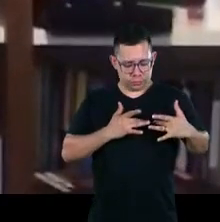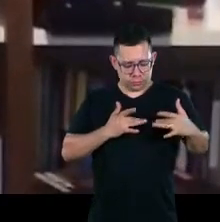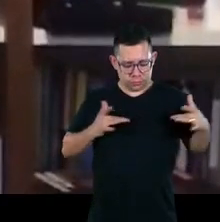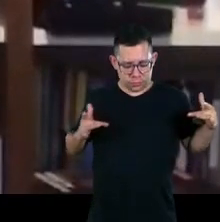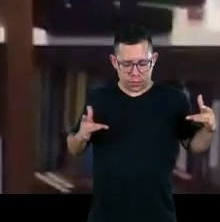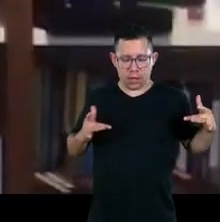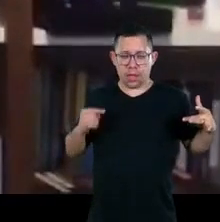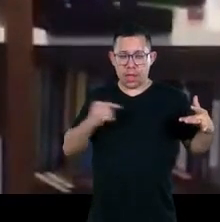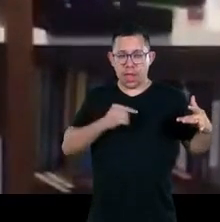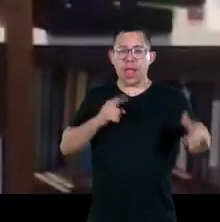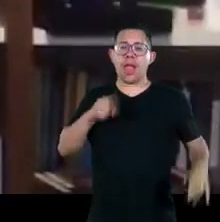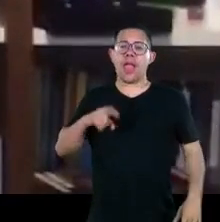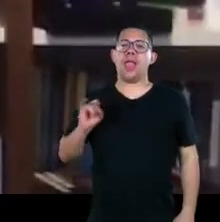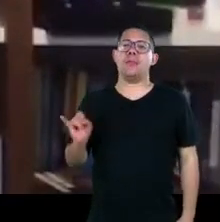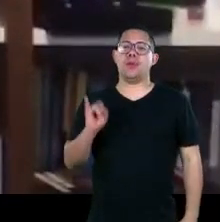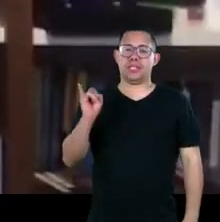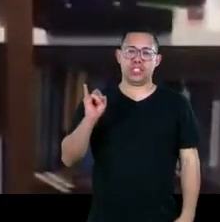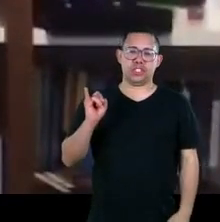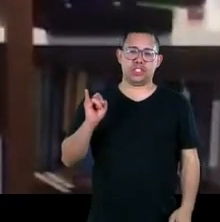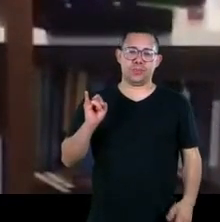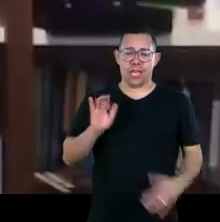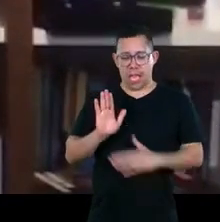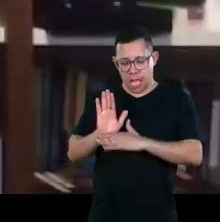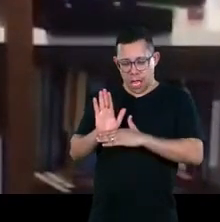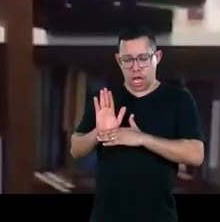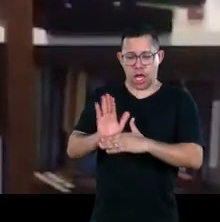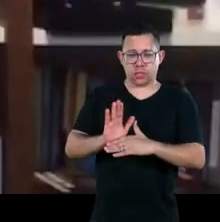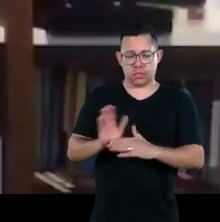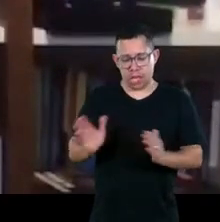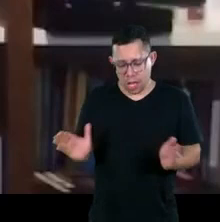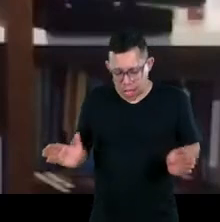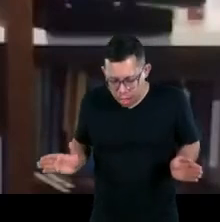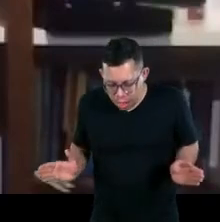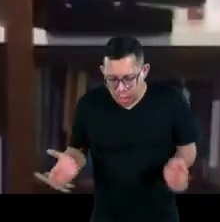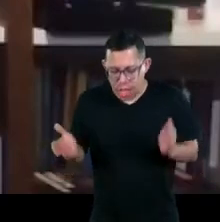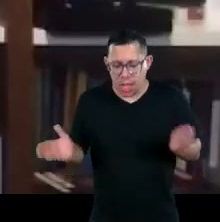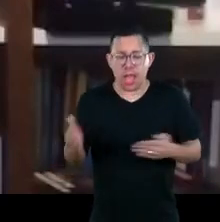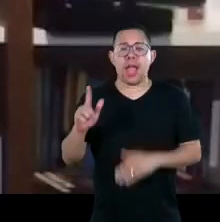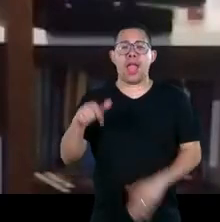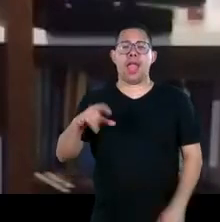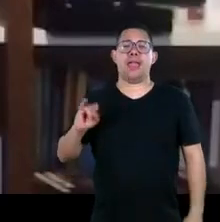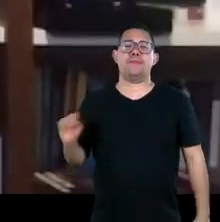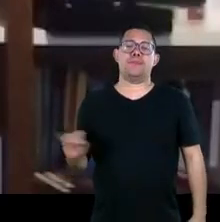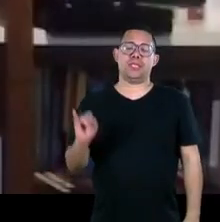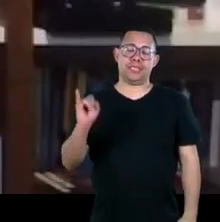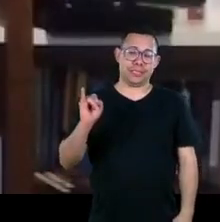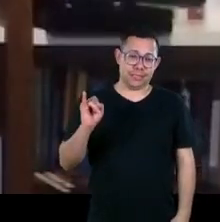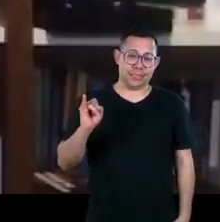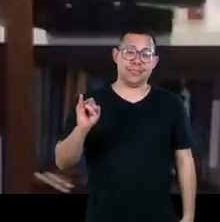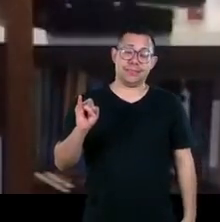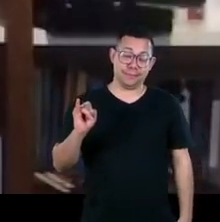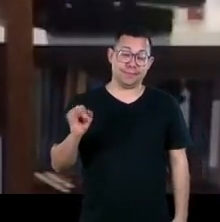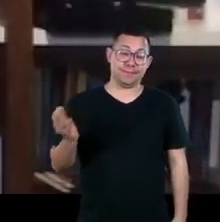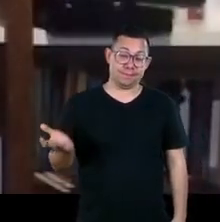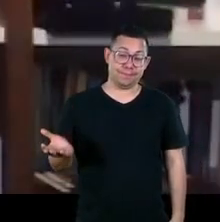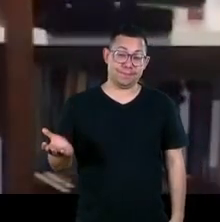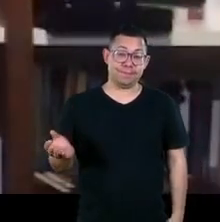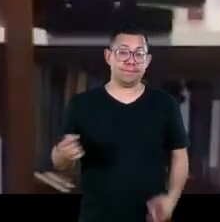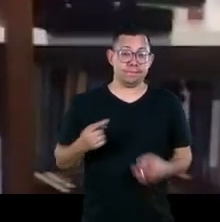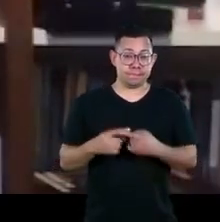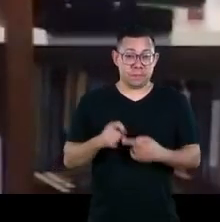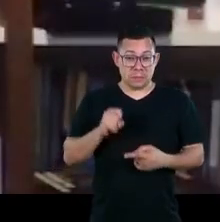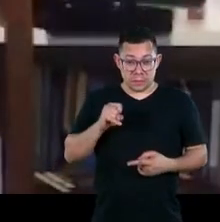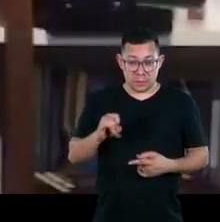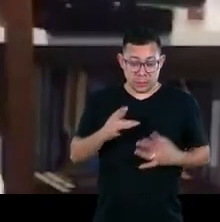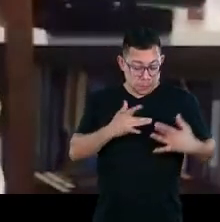se você não ajudar o outro se você não colaborar com o outro essa a consequência disso poderá se